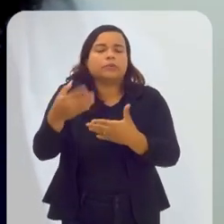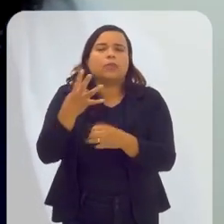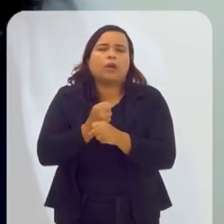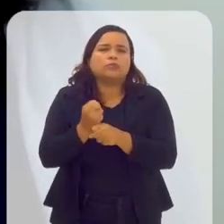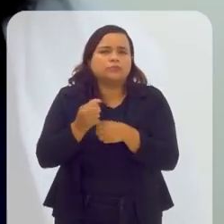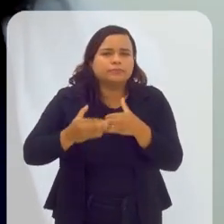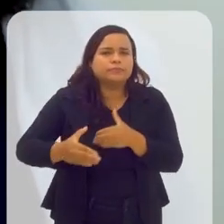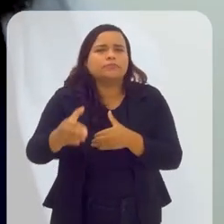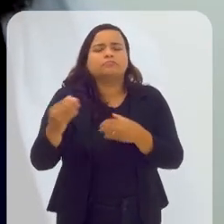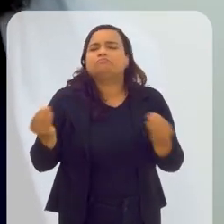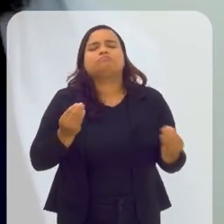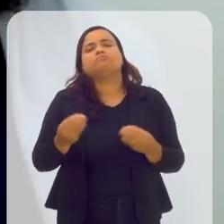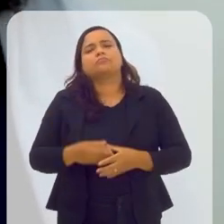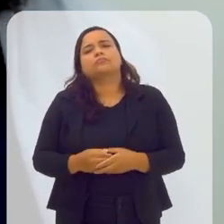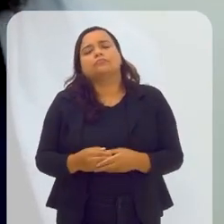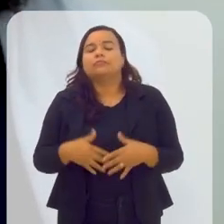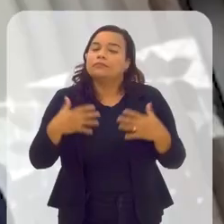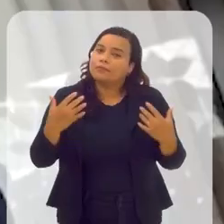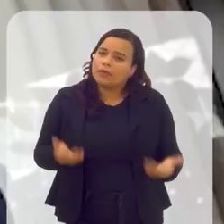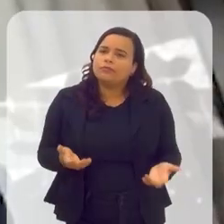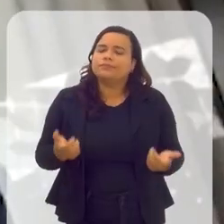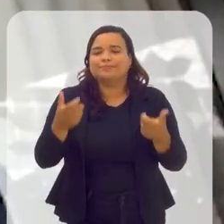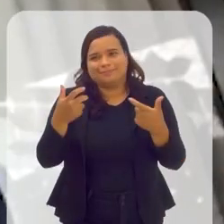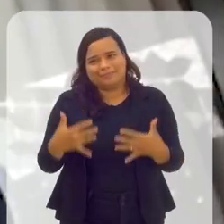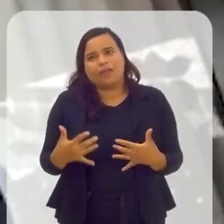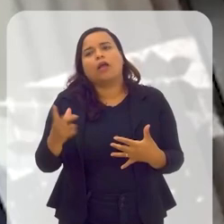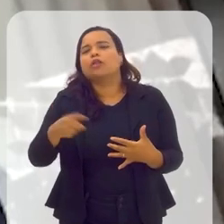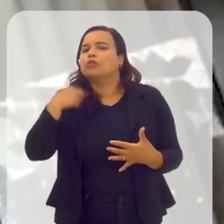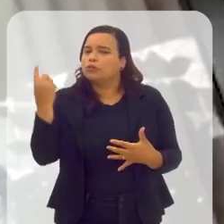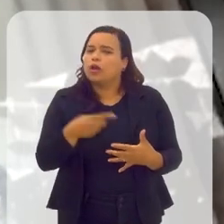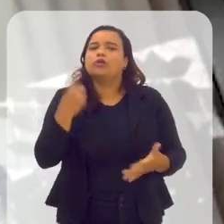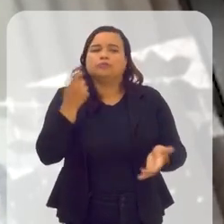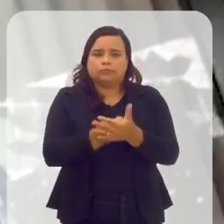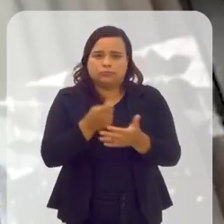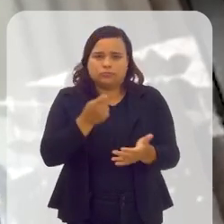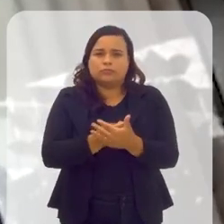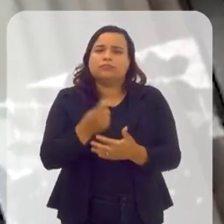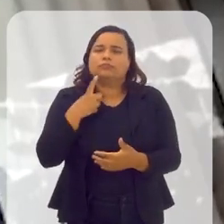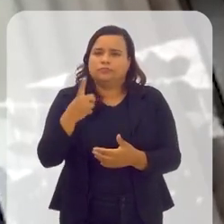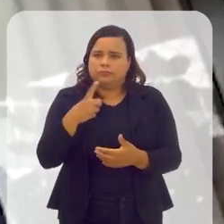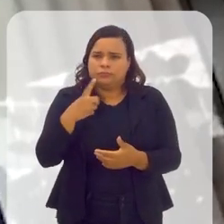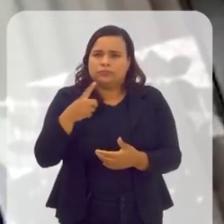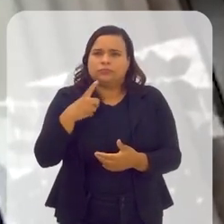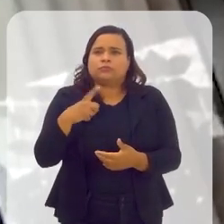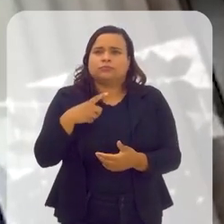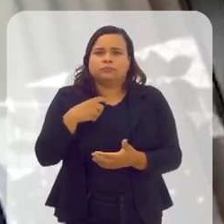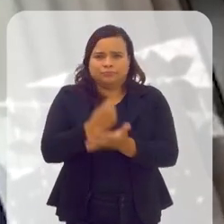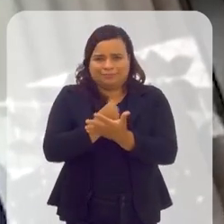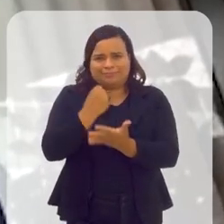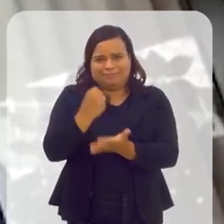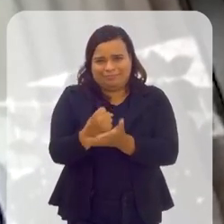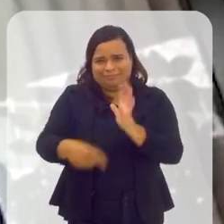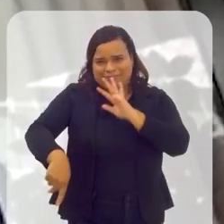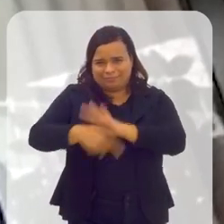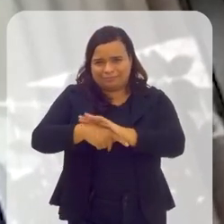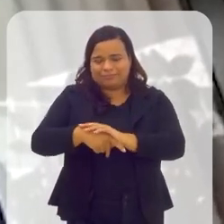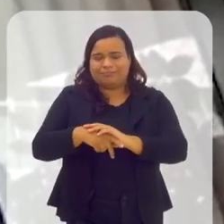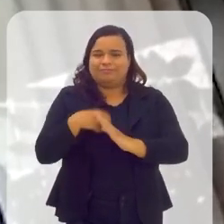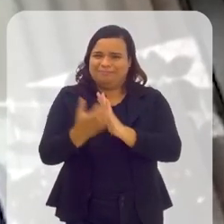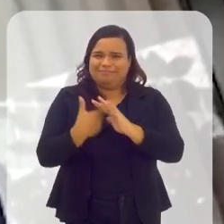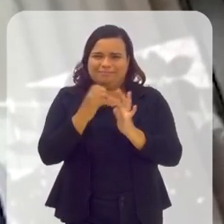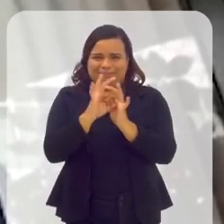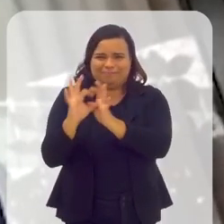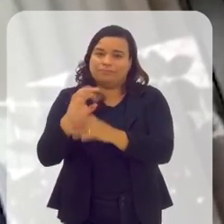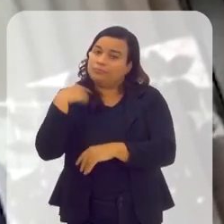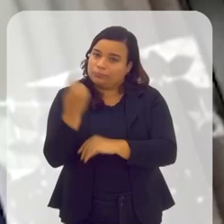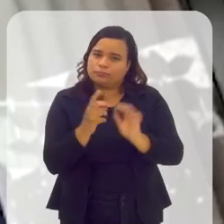para os próximos quatro anos? Geisa, é assim, nós temos a obrigação e o dever como órgão de registro das cooperativas de